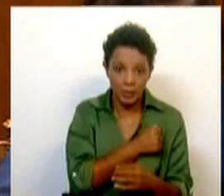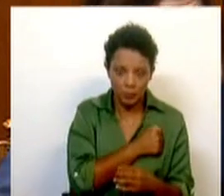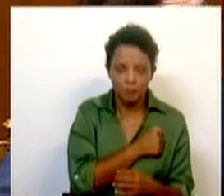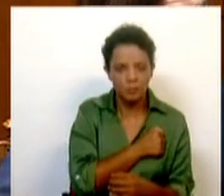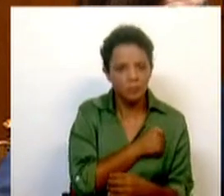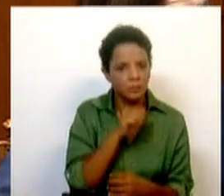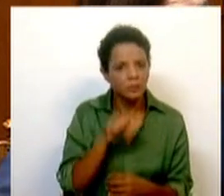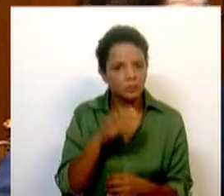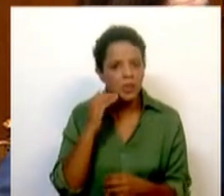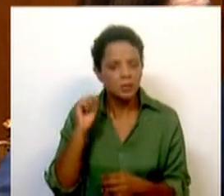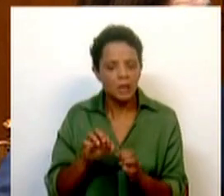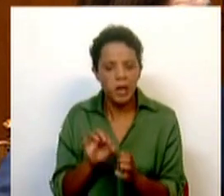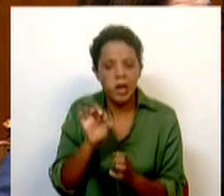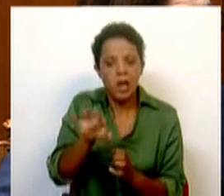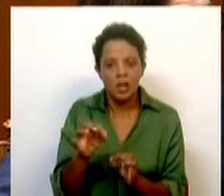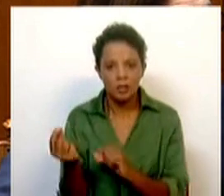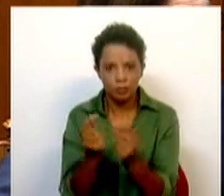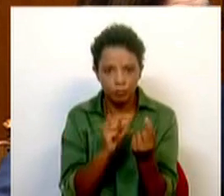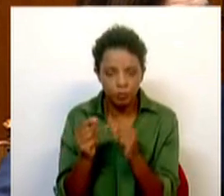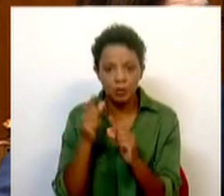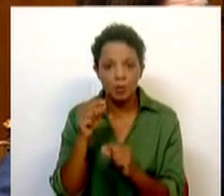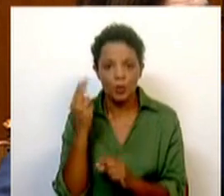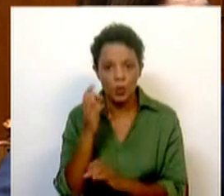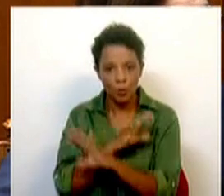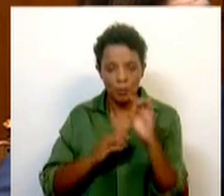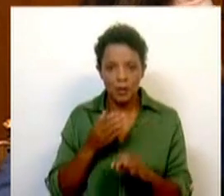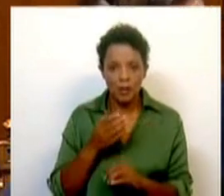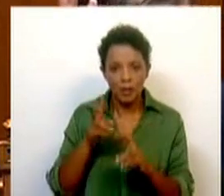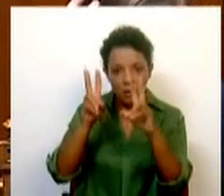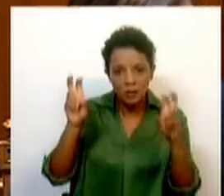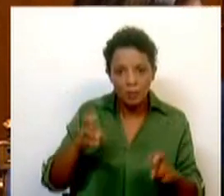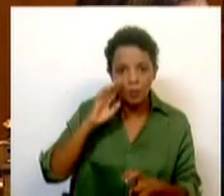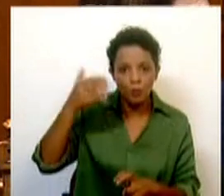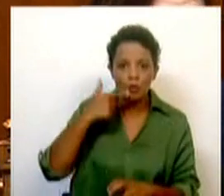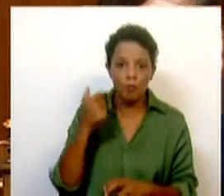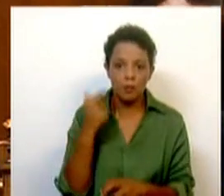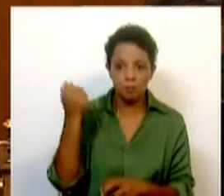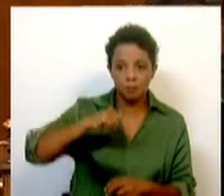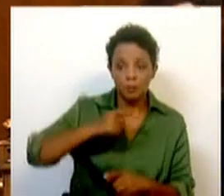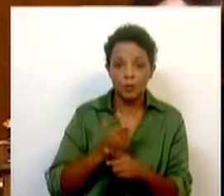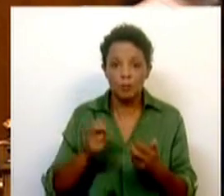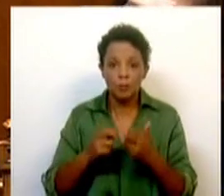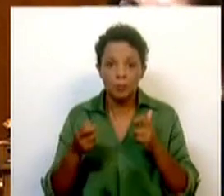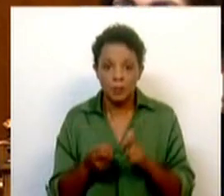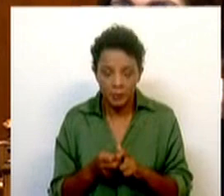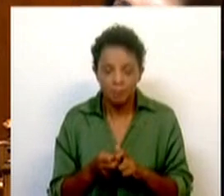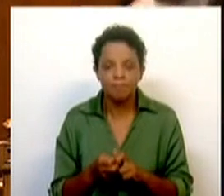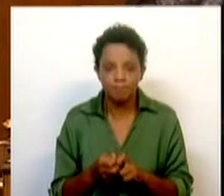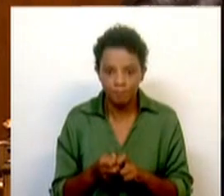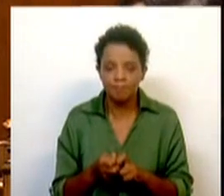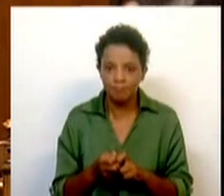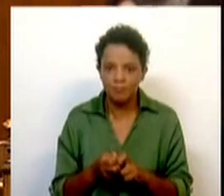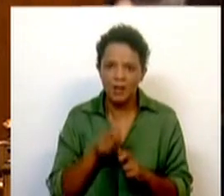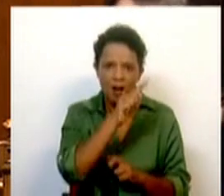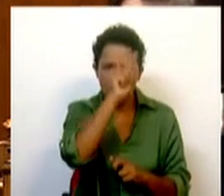uma semente que lançamos para debate e acho que a União Europeia não poderá ignorar este tema no futuro porque é um problema que se verifica